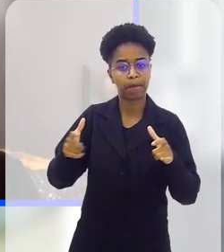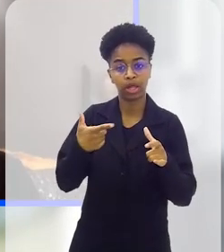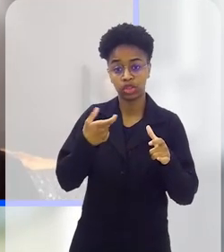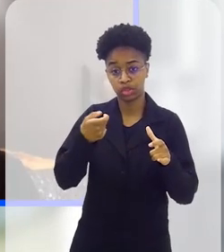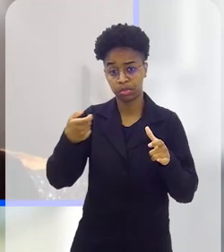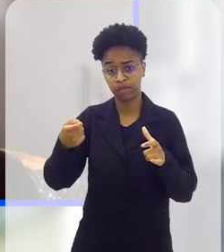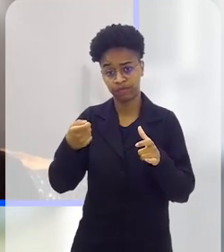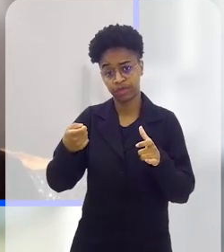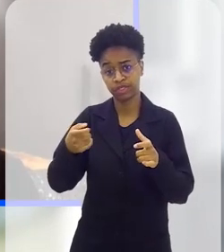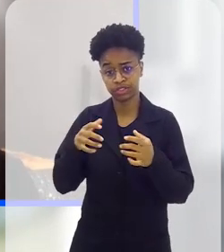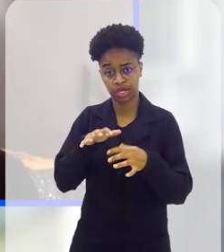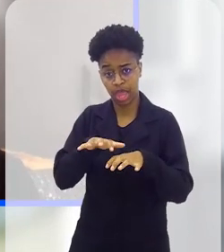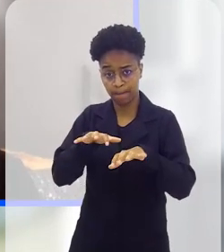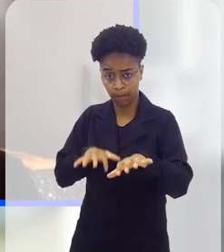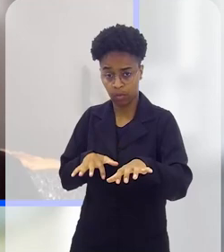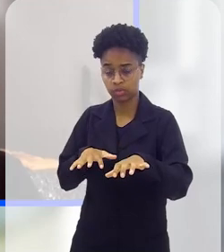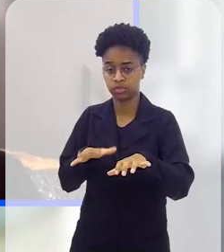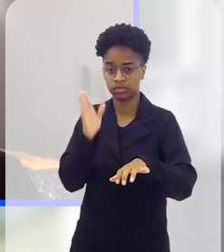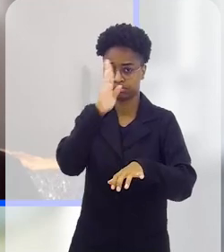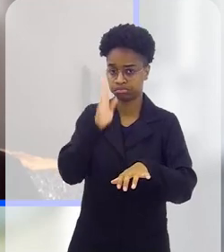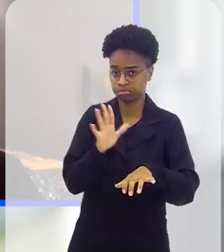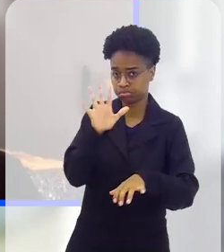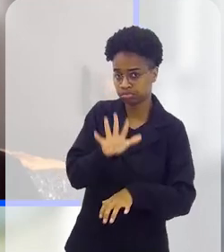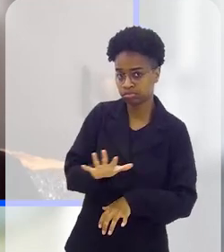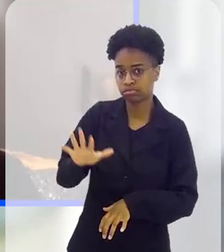2020 de forma digital em todo o país.